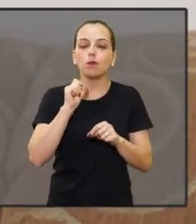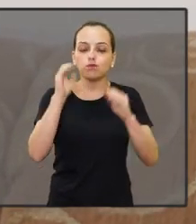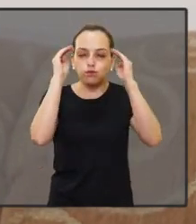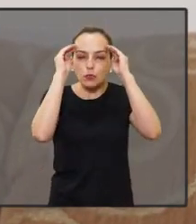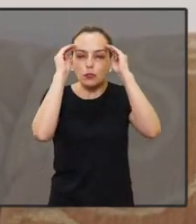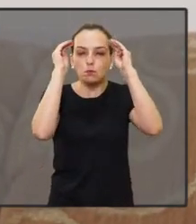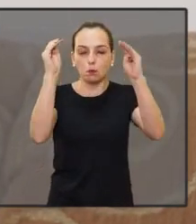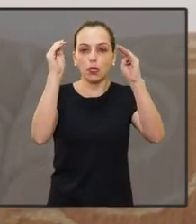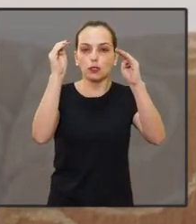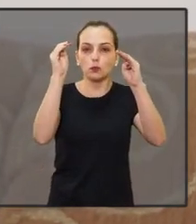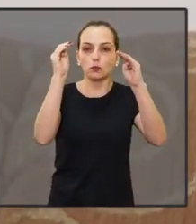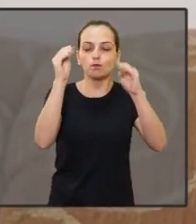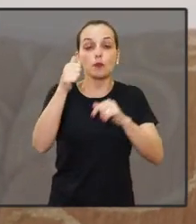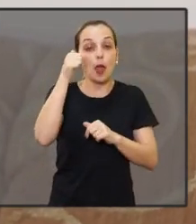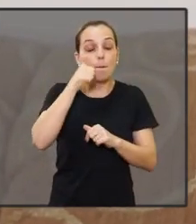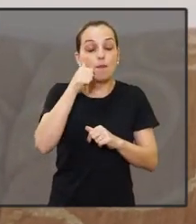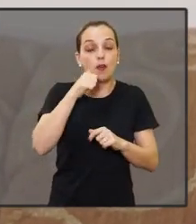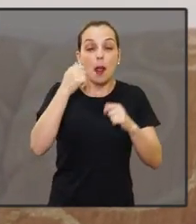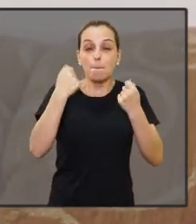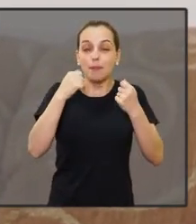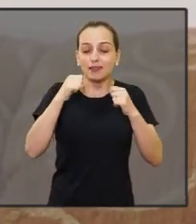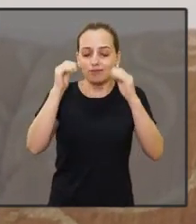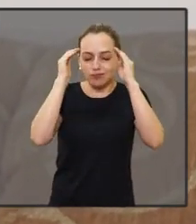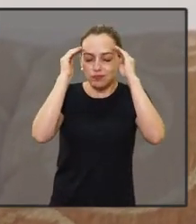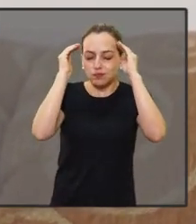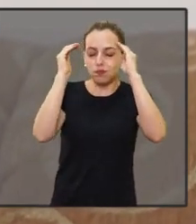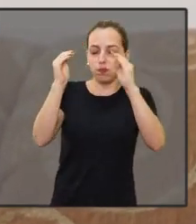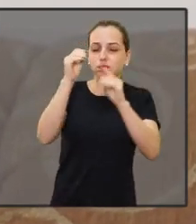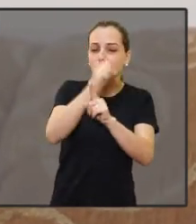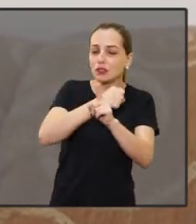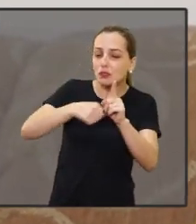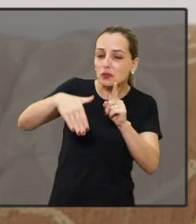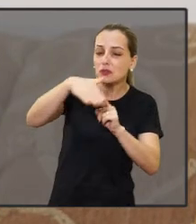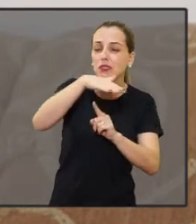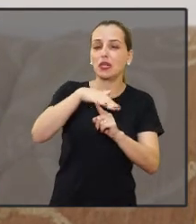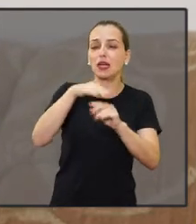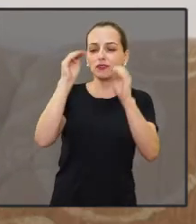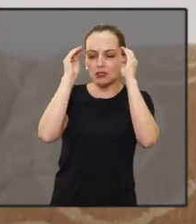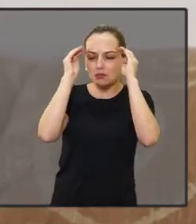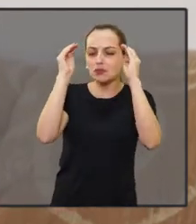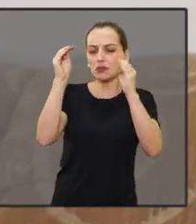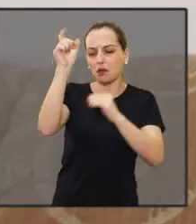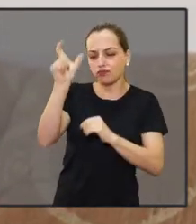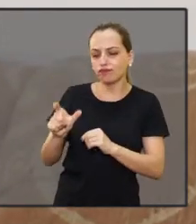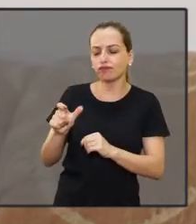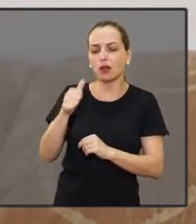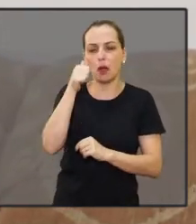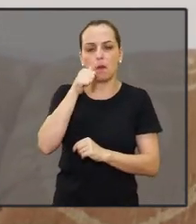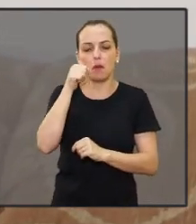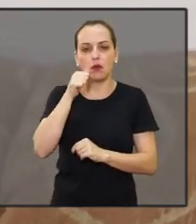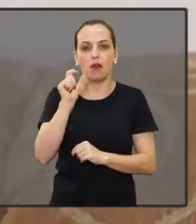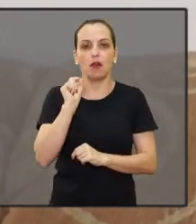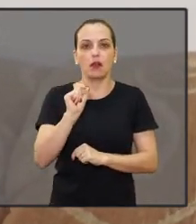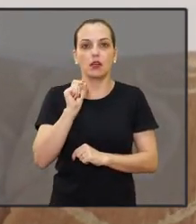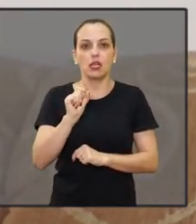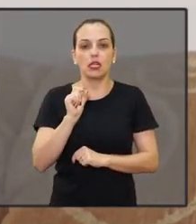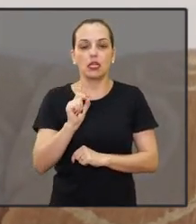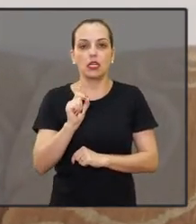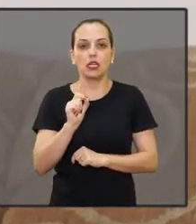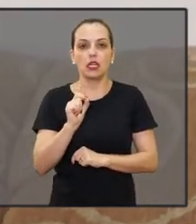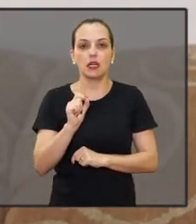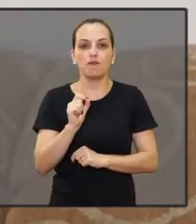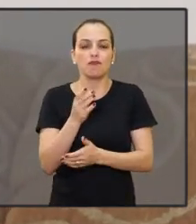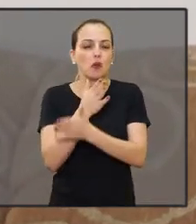pouco o respeito. Eu acho que a mulher tem que ser mais respeitada perante a sociedade, perante